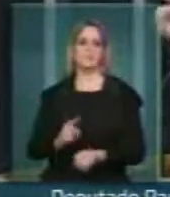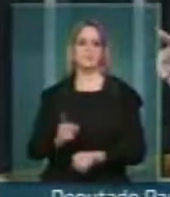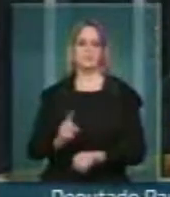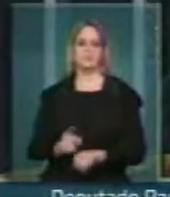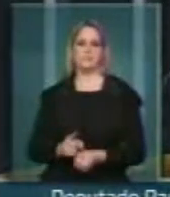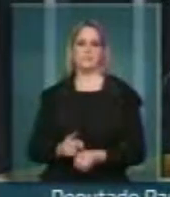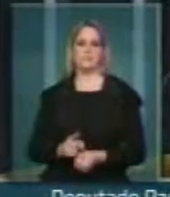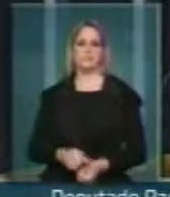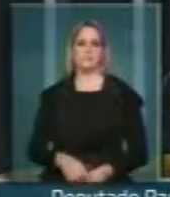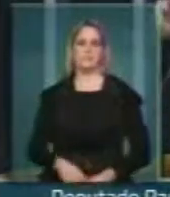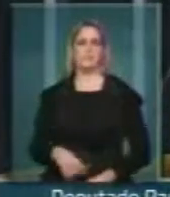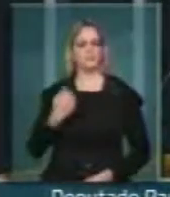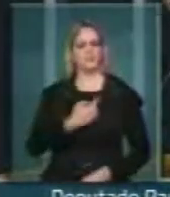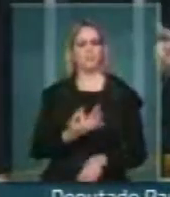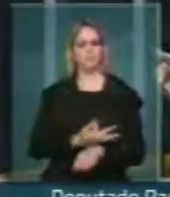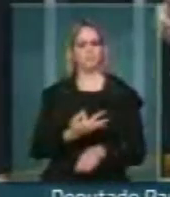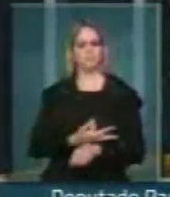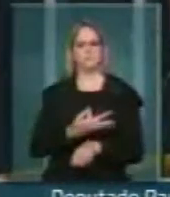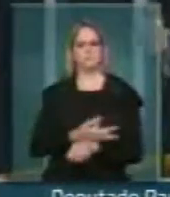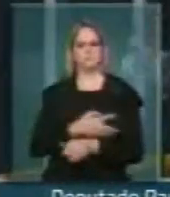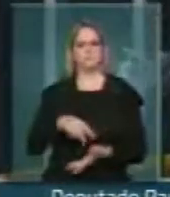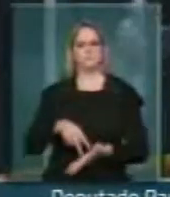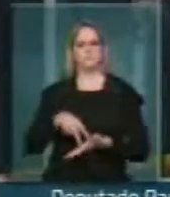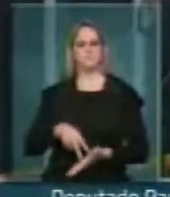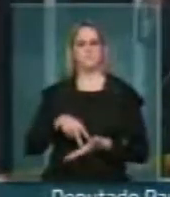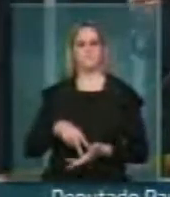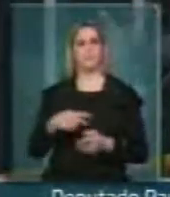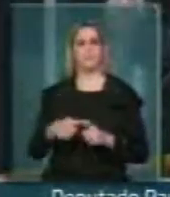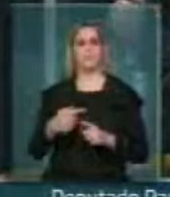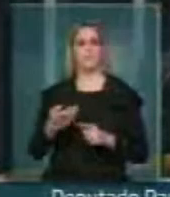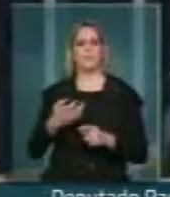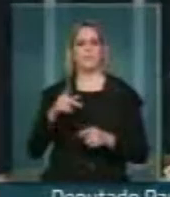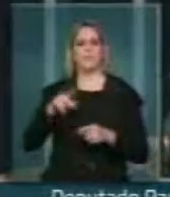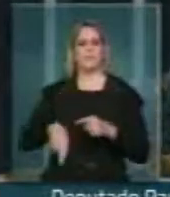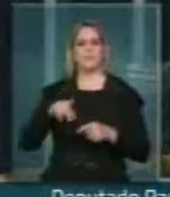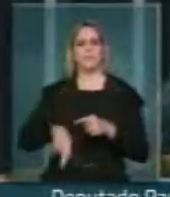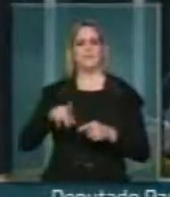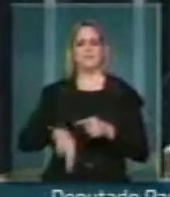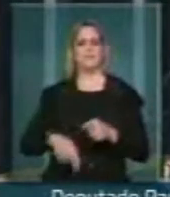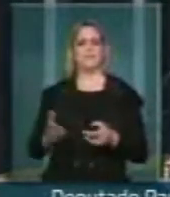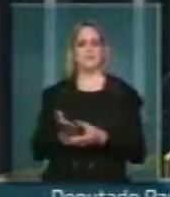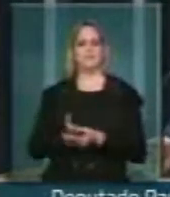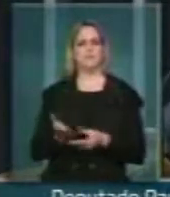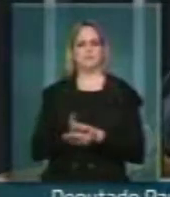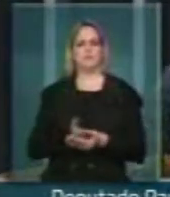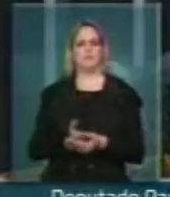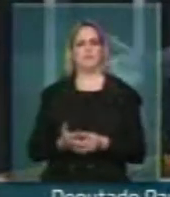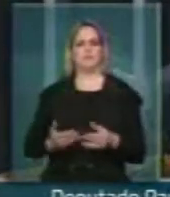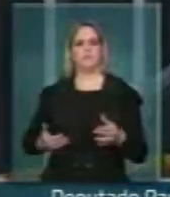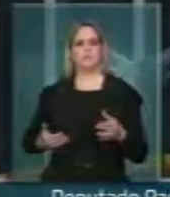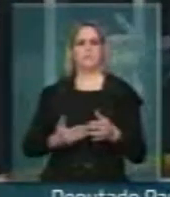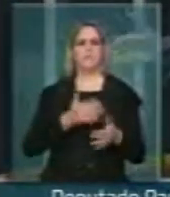protesto, é que a oposição procurou um entendimento, de tal sorte que a